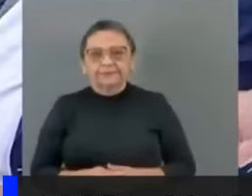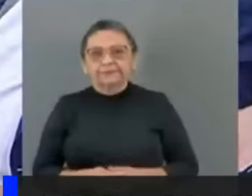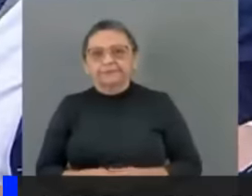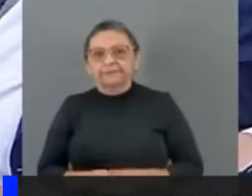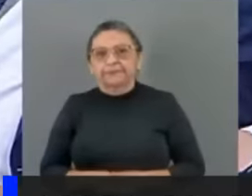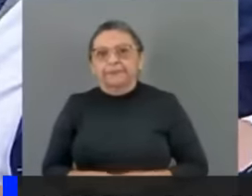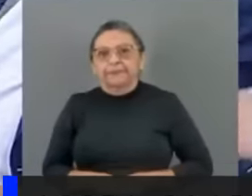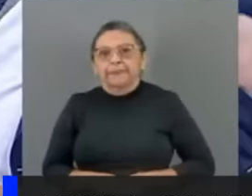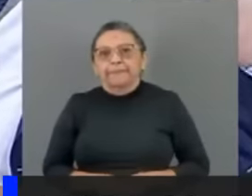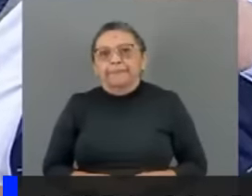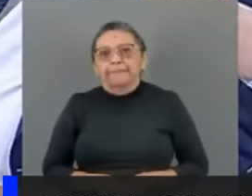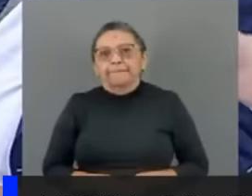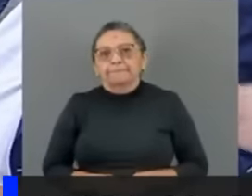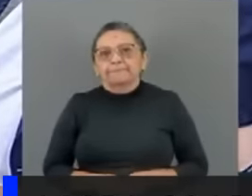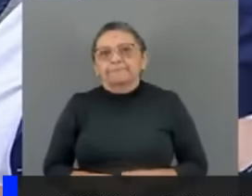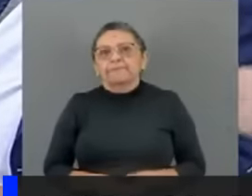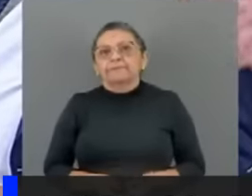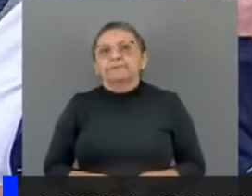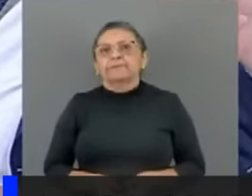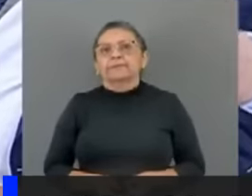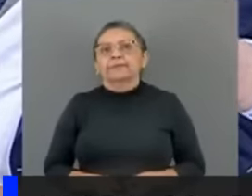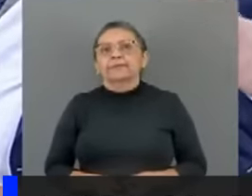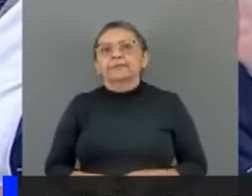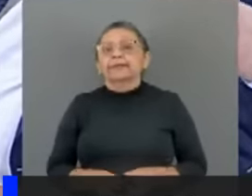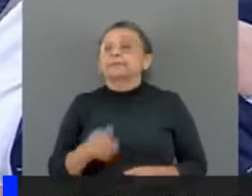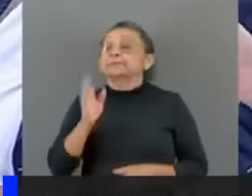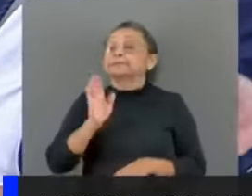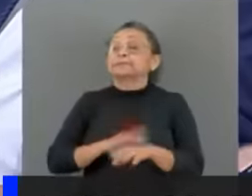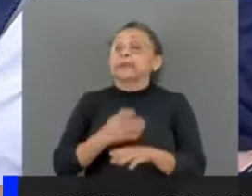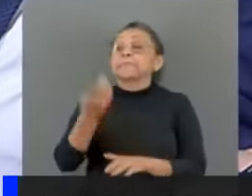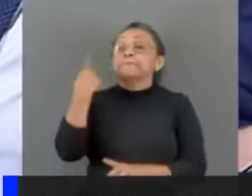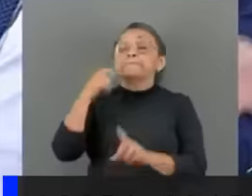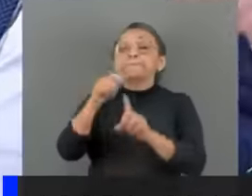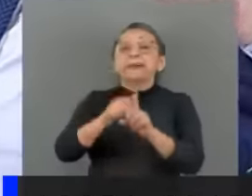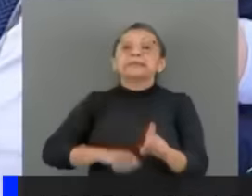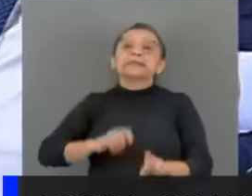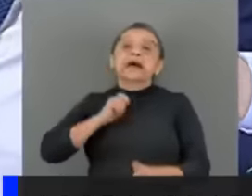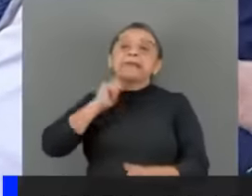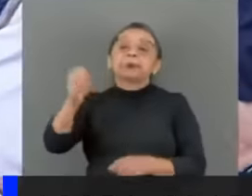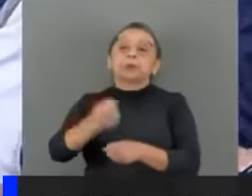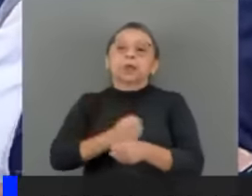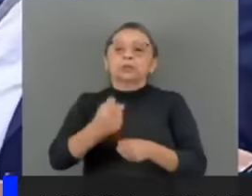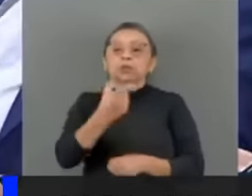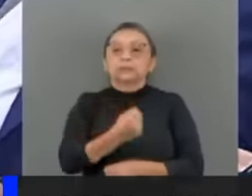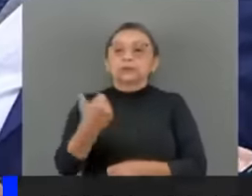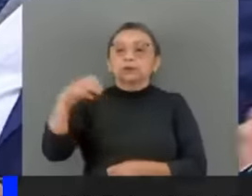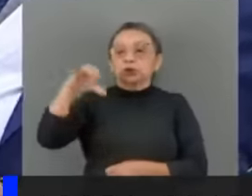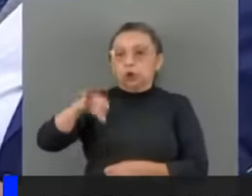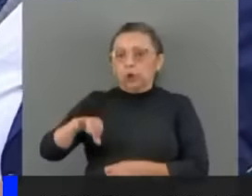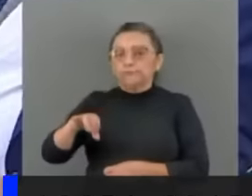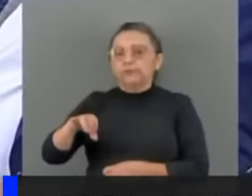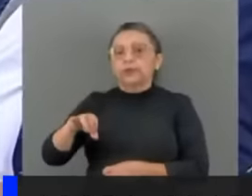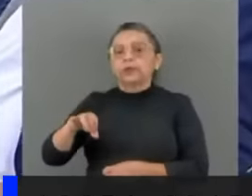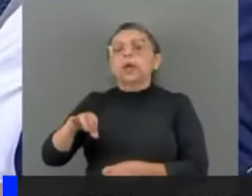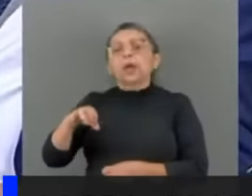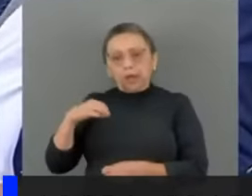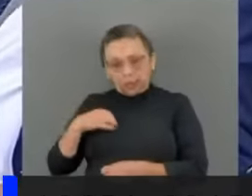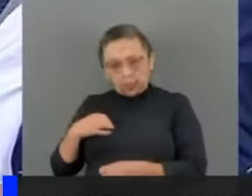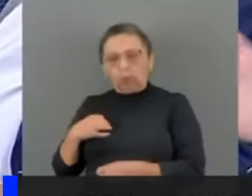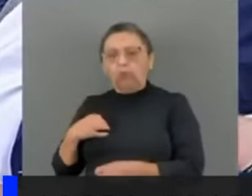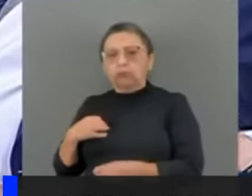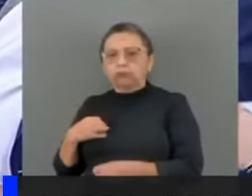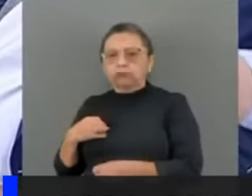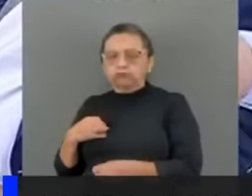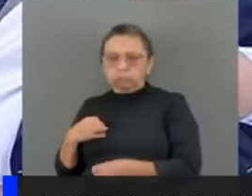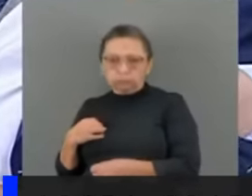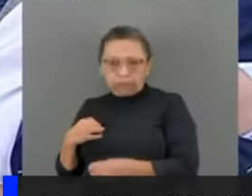No dia abril de 2019 foi quando eu entrei no Twitter. Agora eu continuo, porque